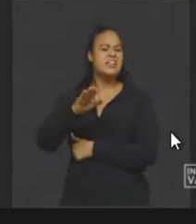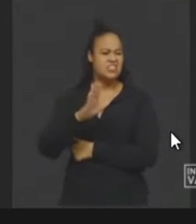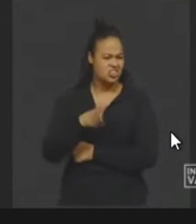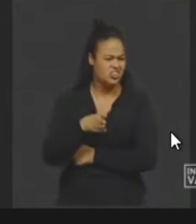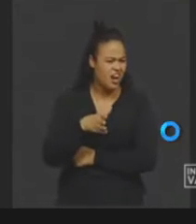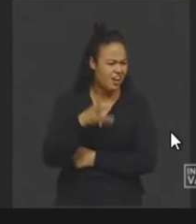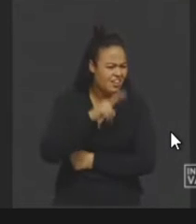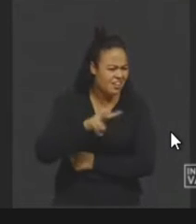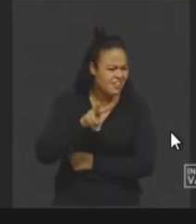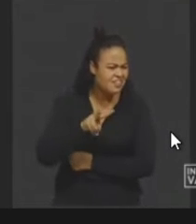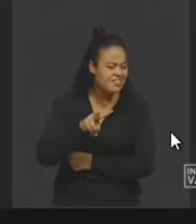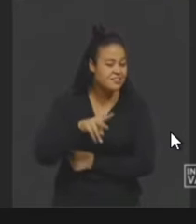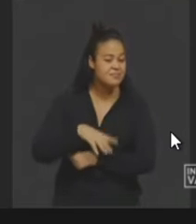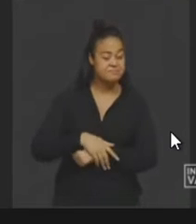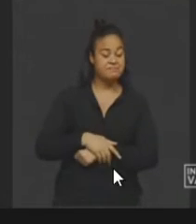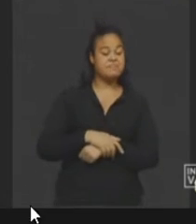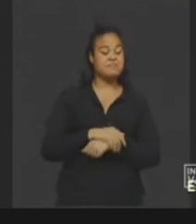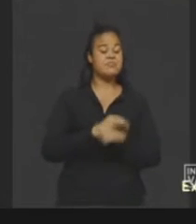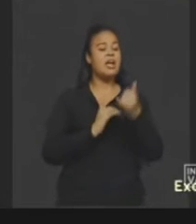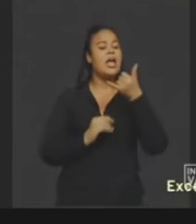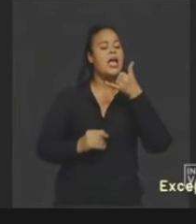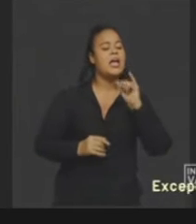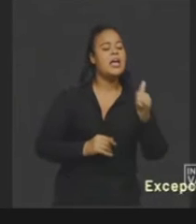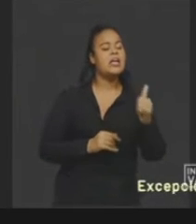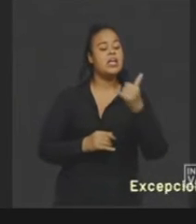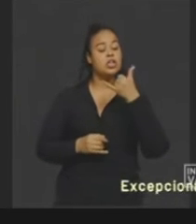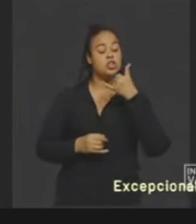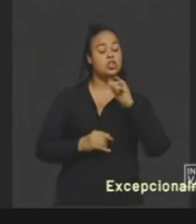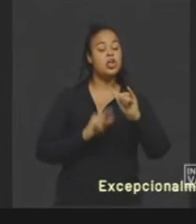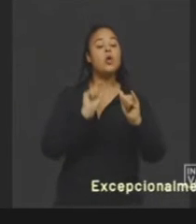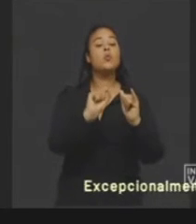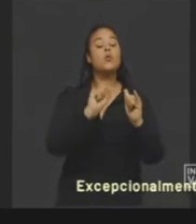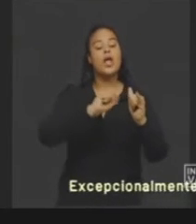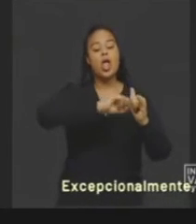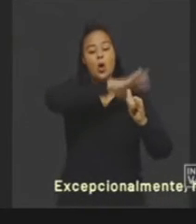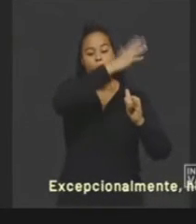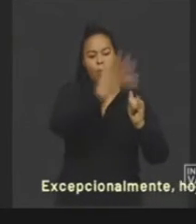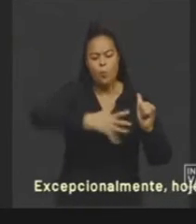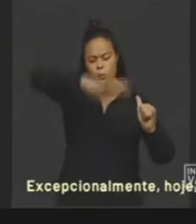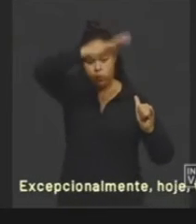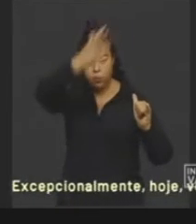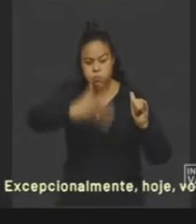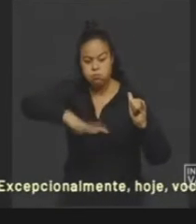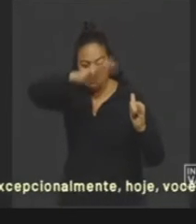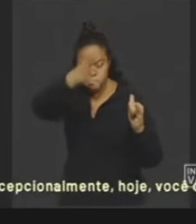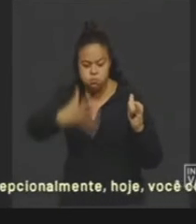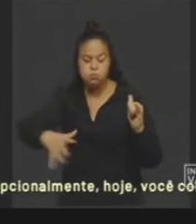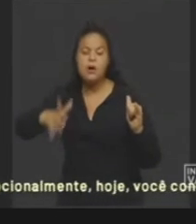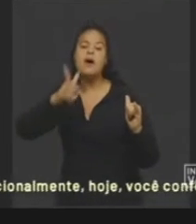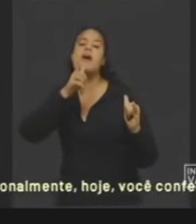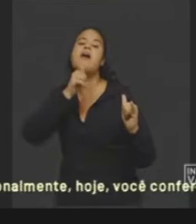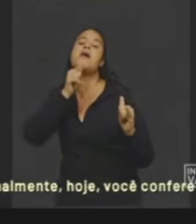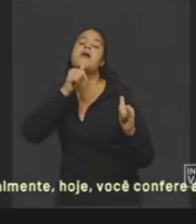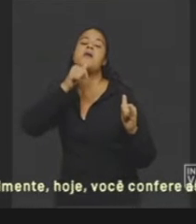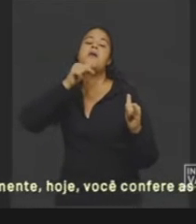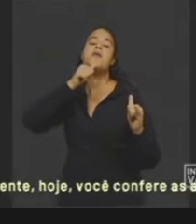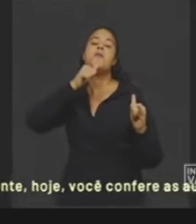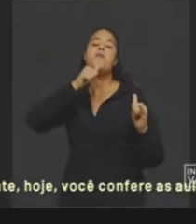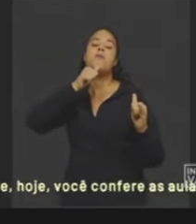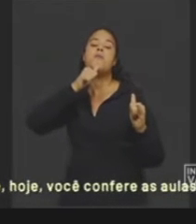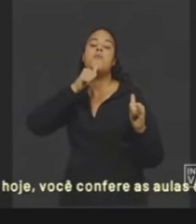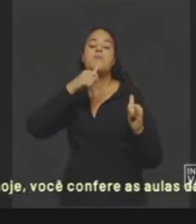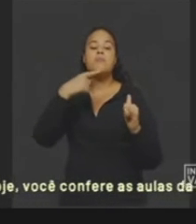elétrica tanto pela aplicação de força das ondas do mar quanto pela pela força das marés.